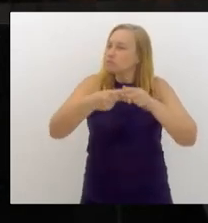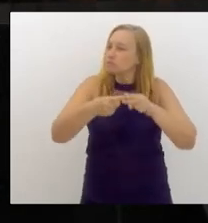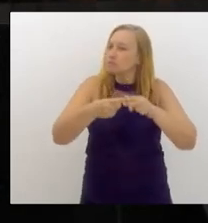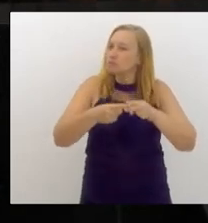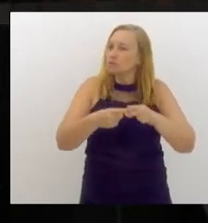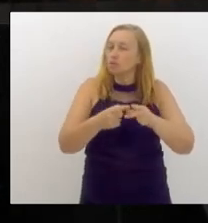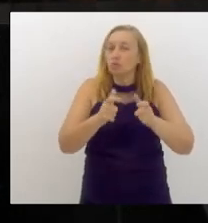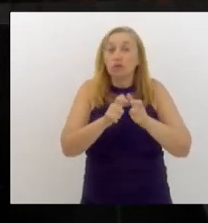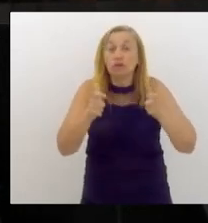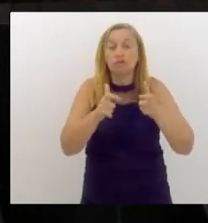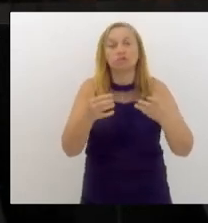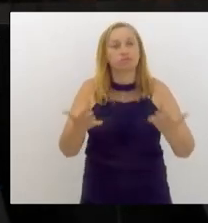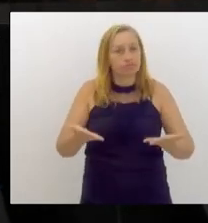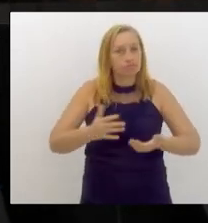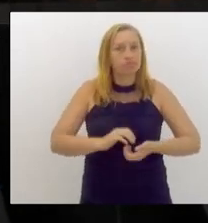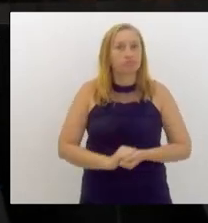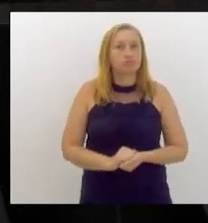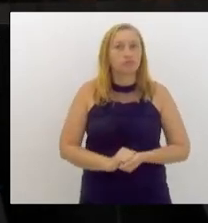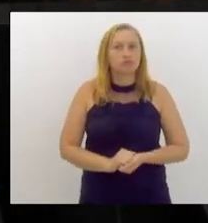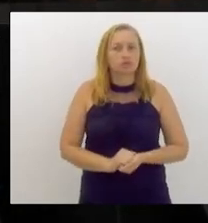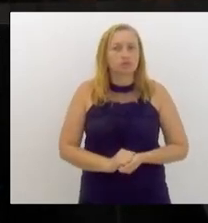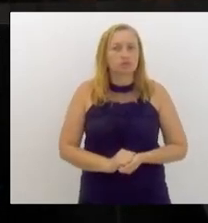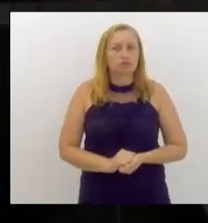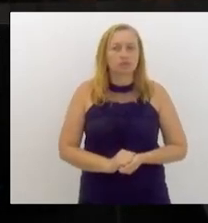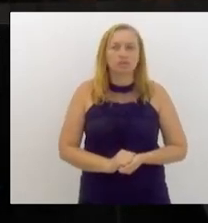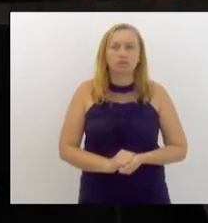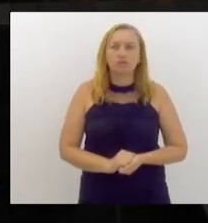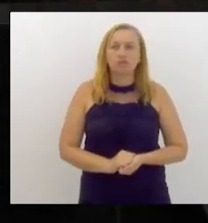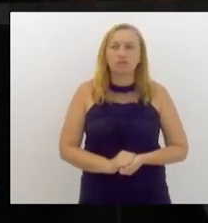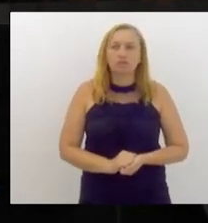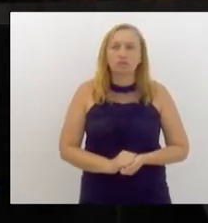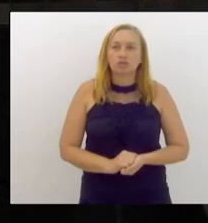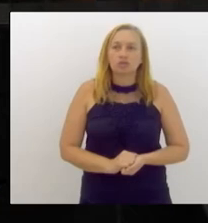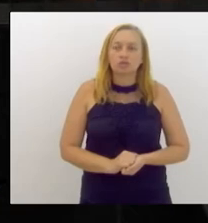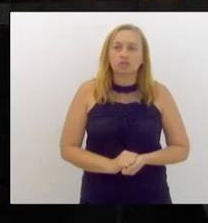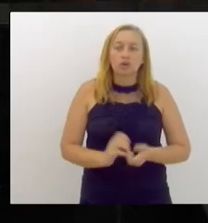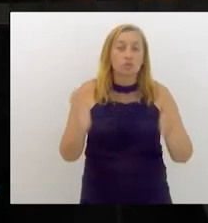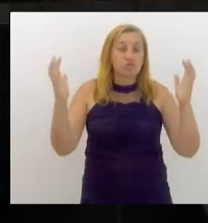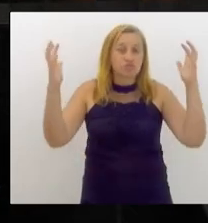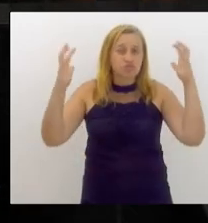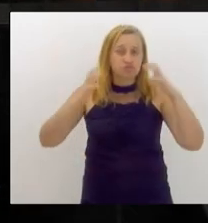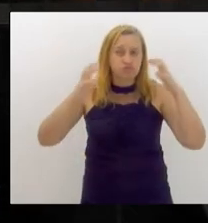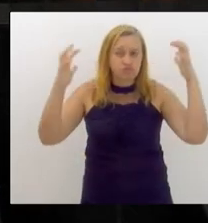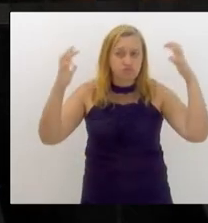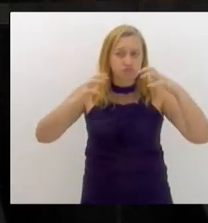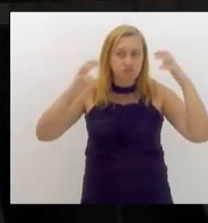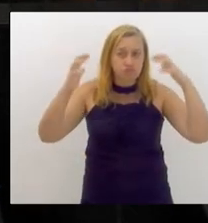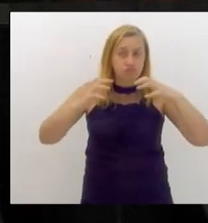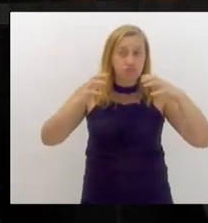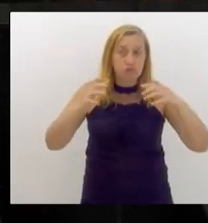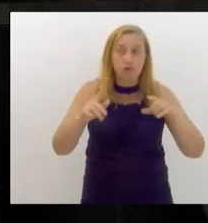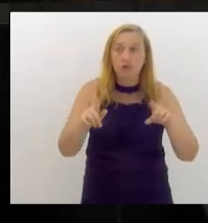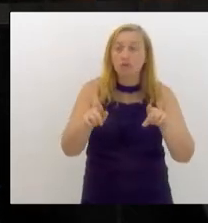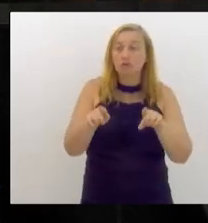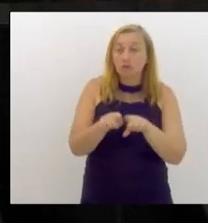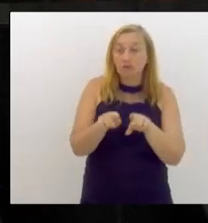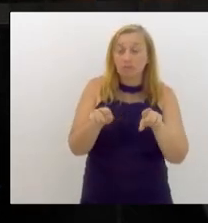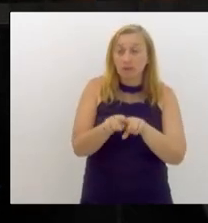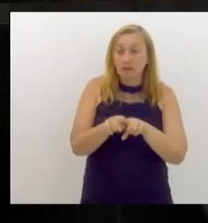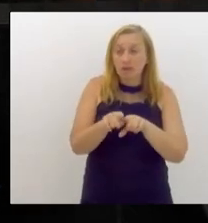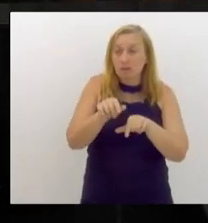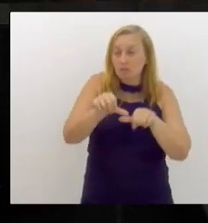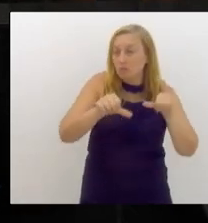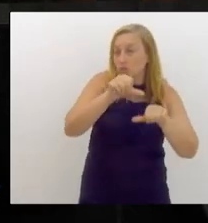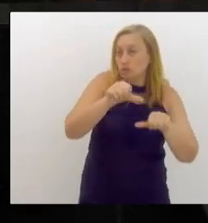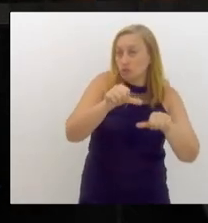imensa. Evidencia-se que o regime de chuvas também se alterou. Vai